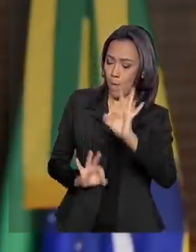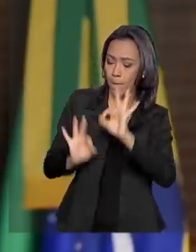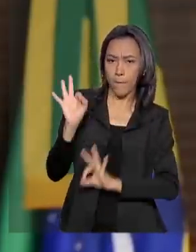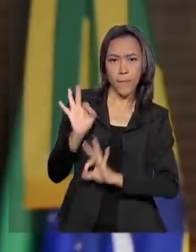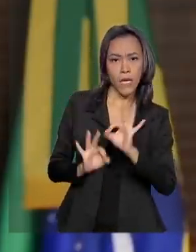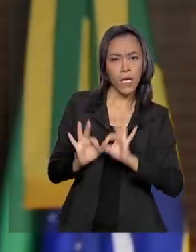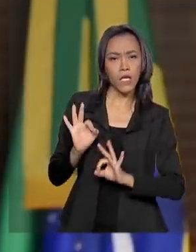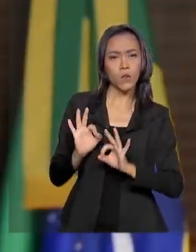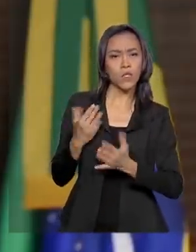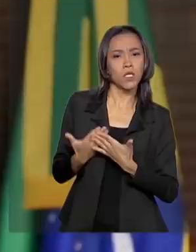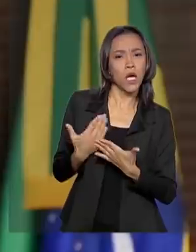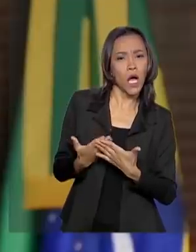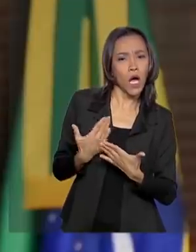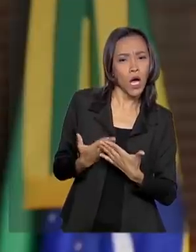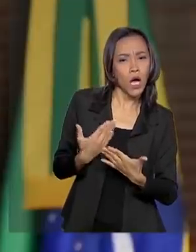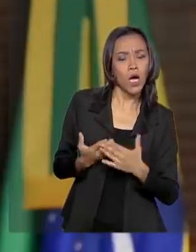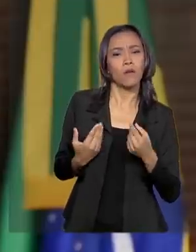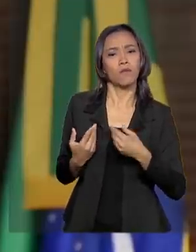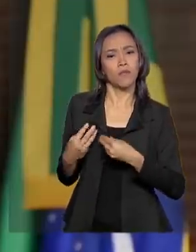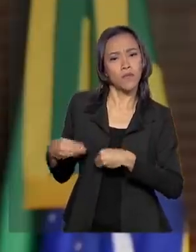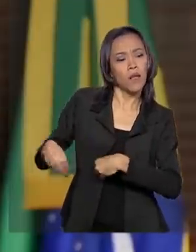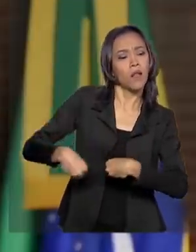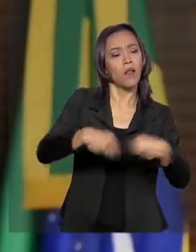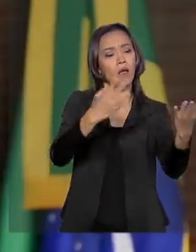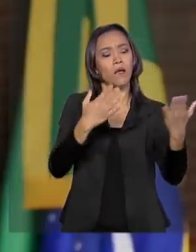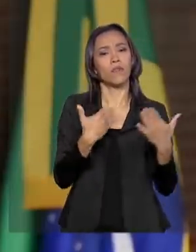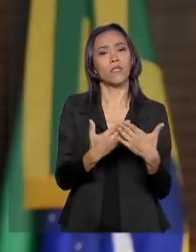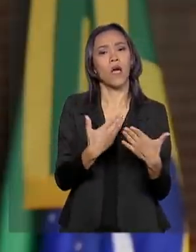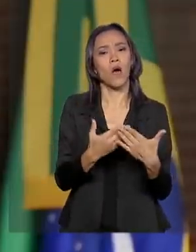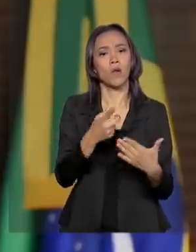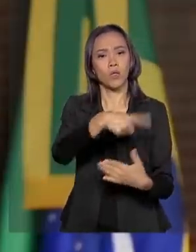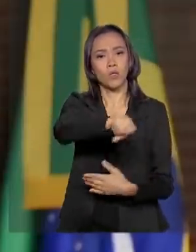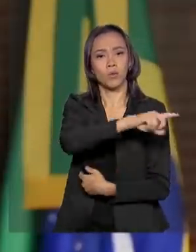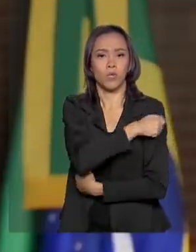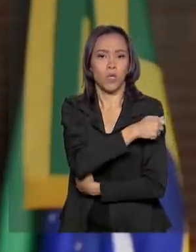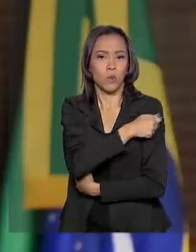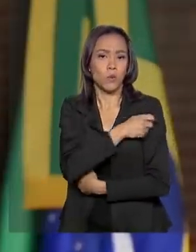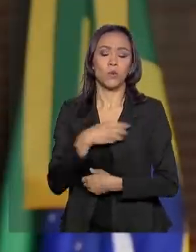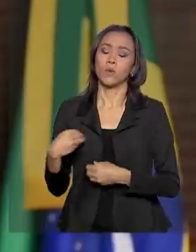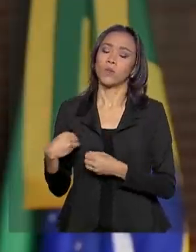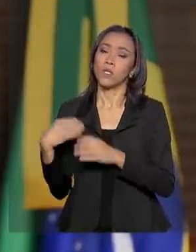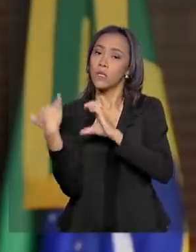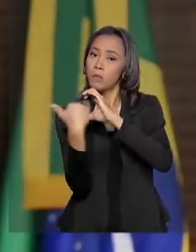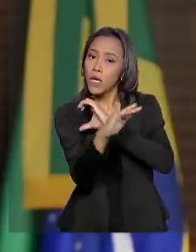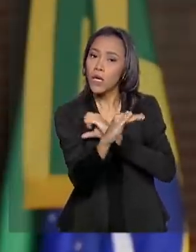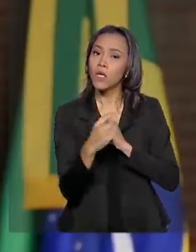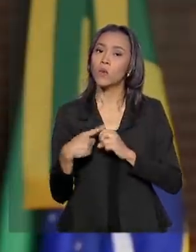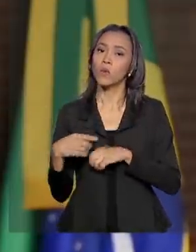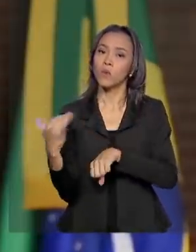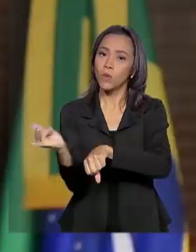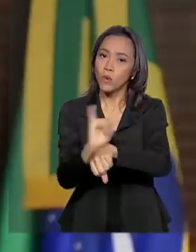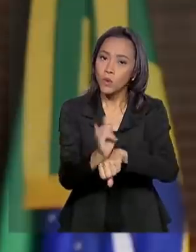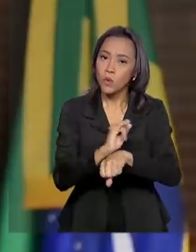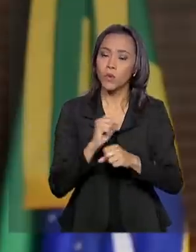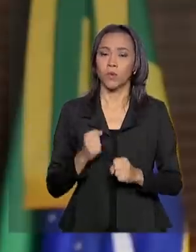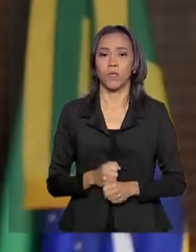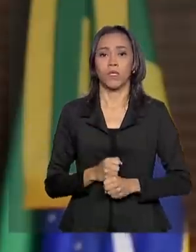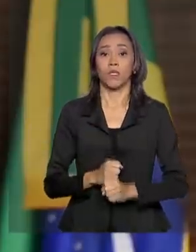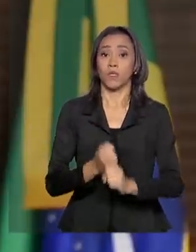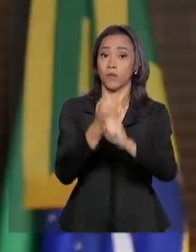aulas remotas, você manda as aulas para os alunos, disponibiliza o e-mail, YouTube, Skype,